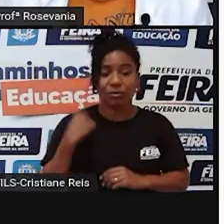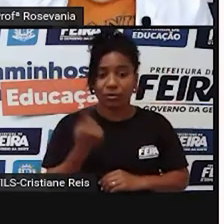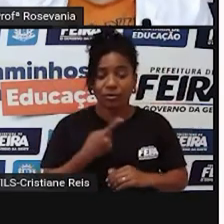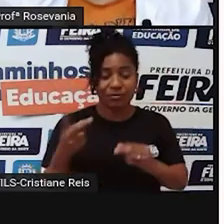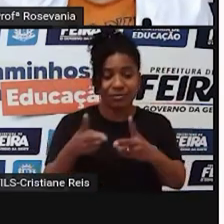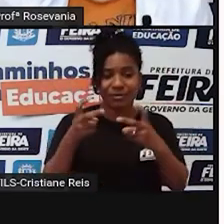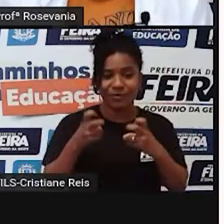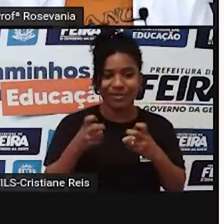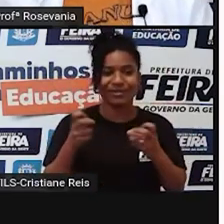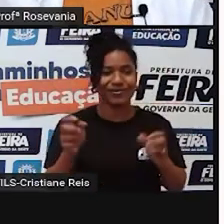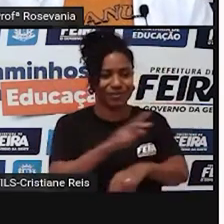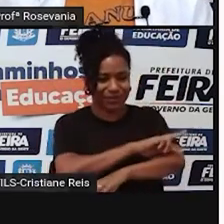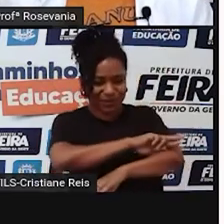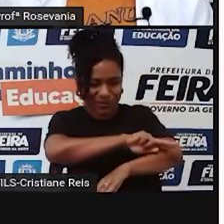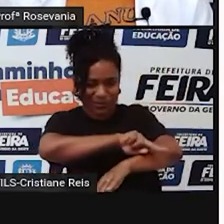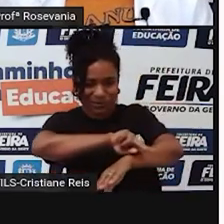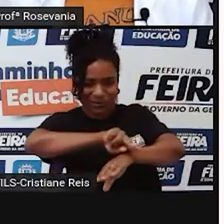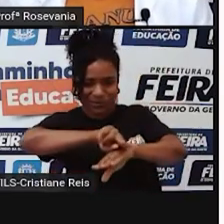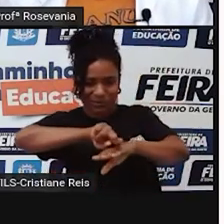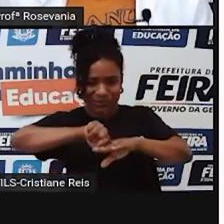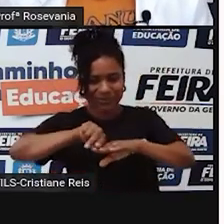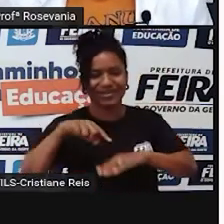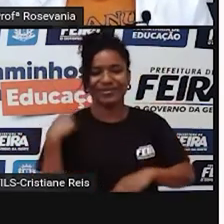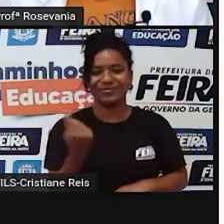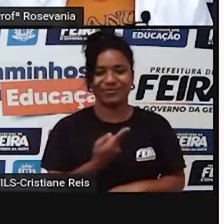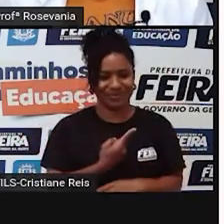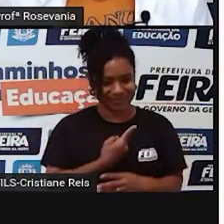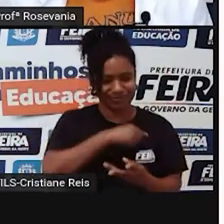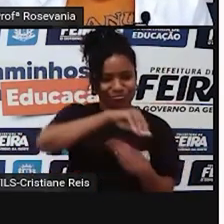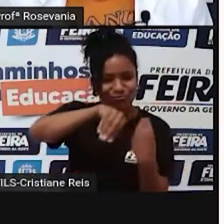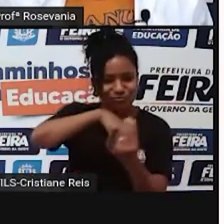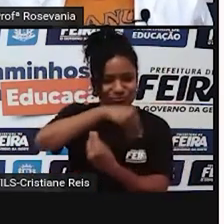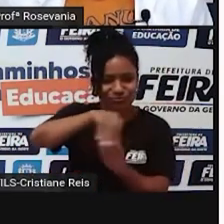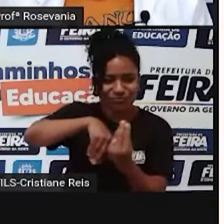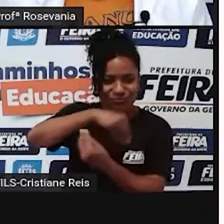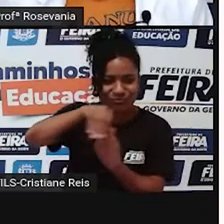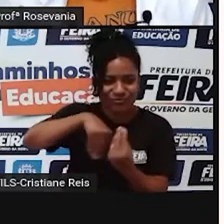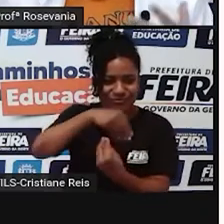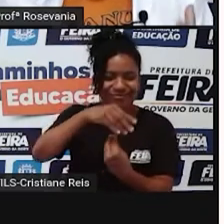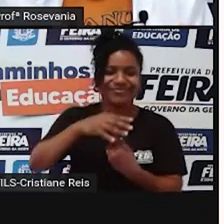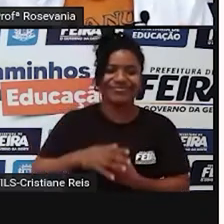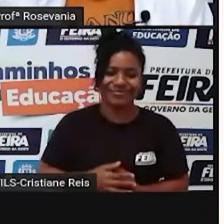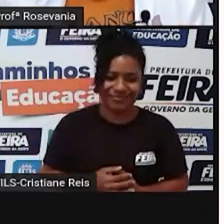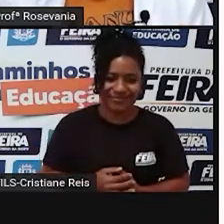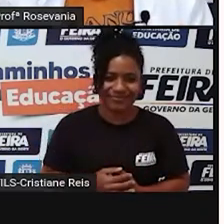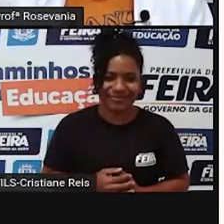miscigenado. E essa miscigenação ajudou com que a gente tivesse